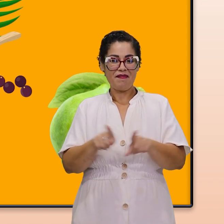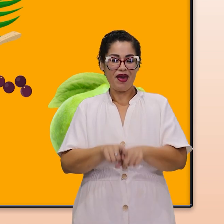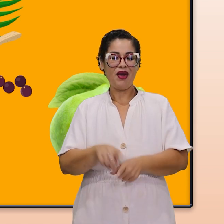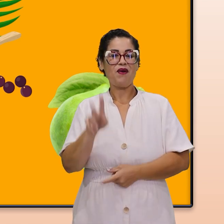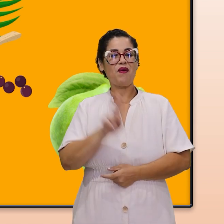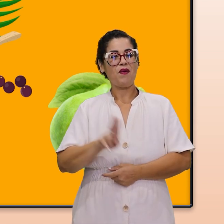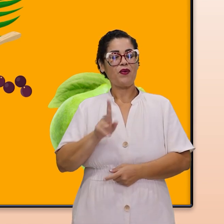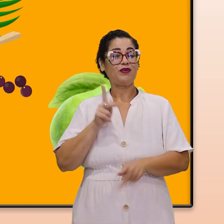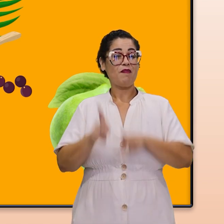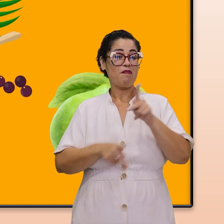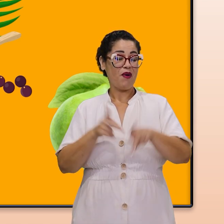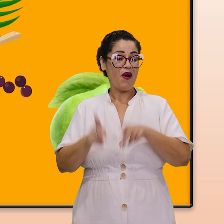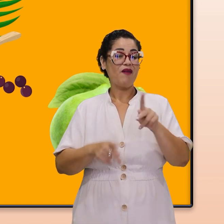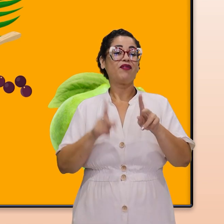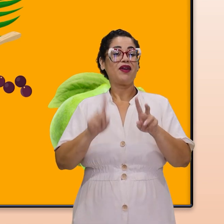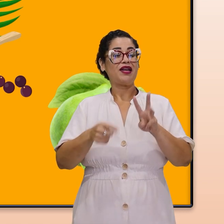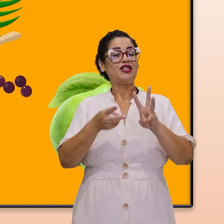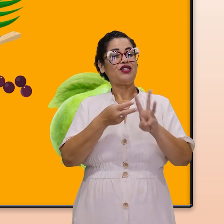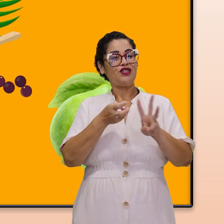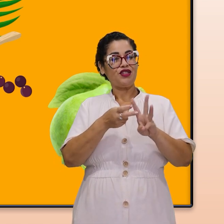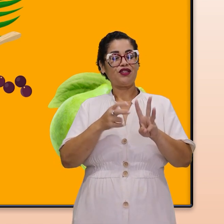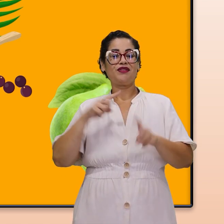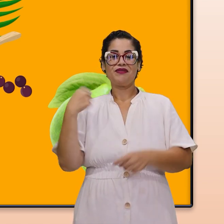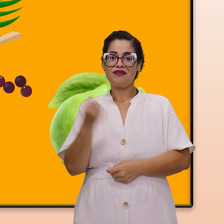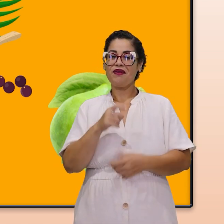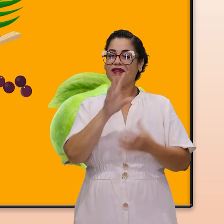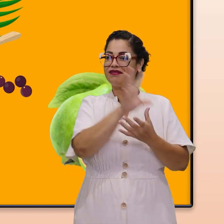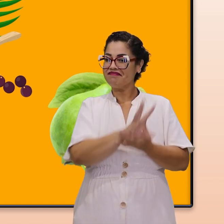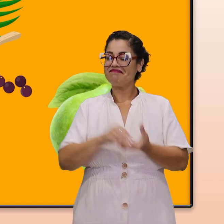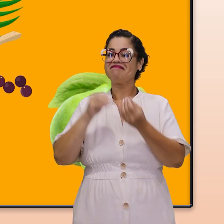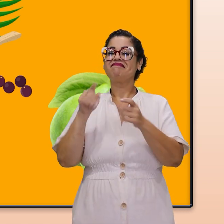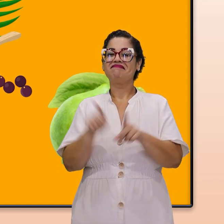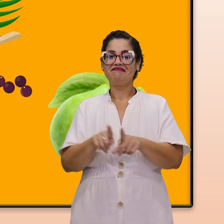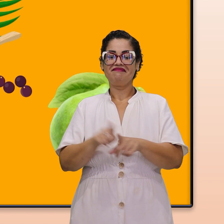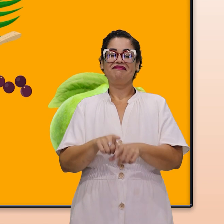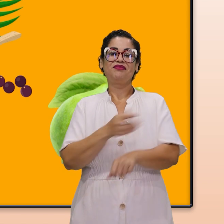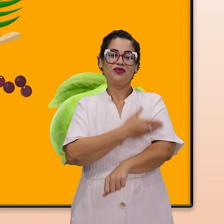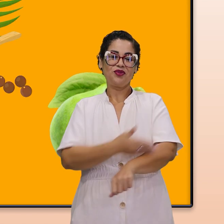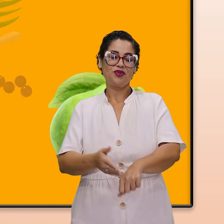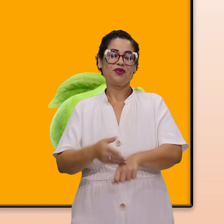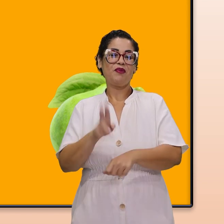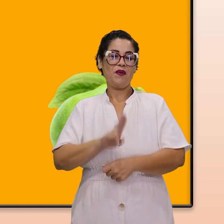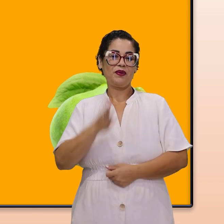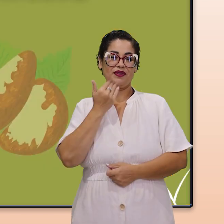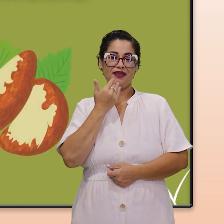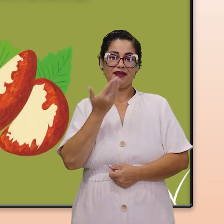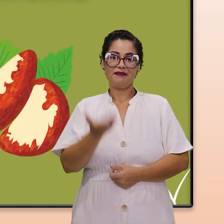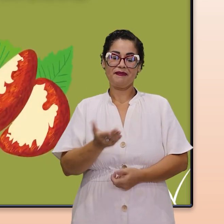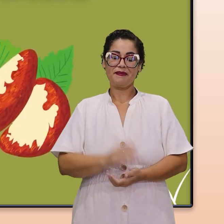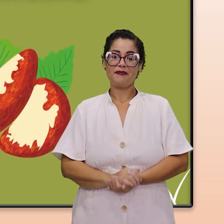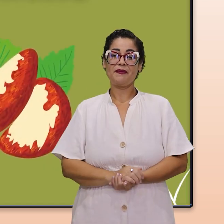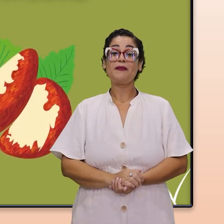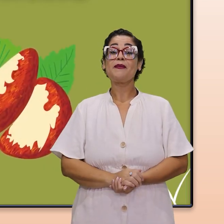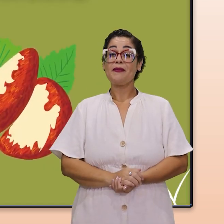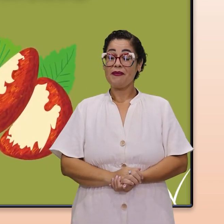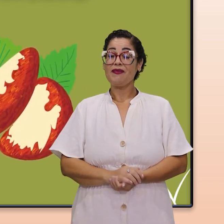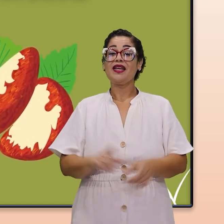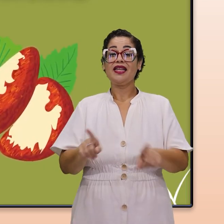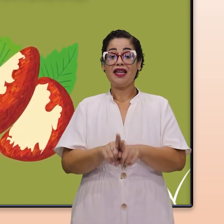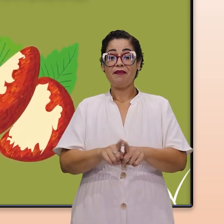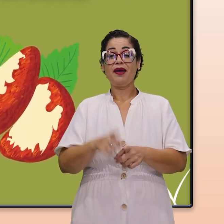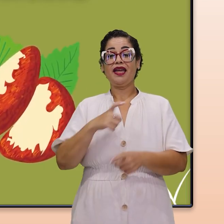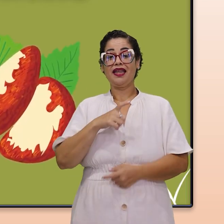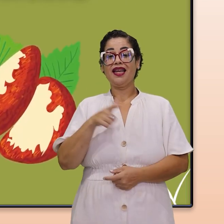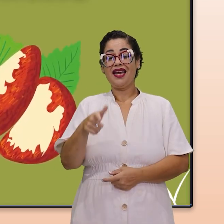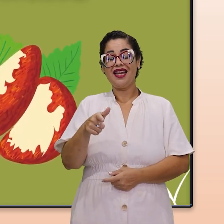é consumido pelos povos indígenas e que nós adquirimos esses hábitos também de consumir essas frutas. Além